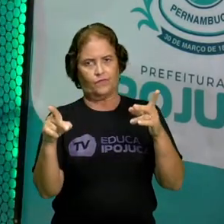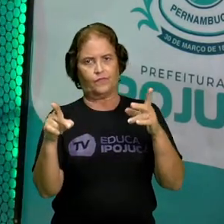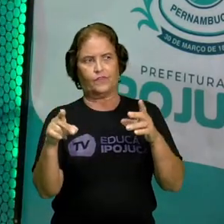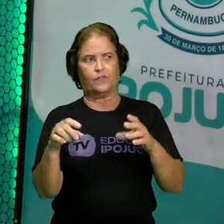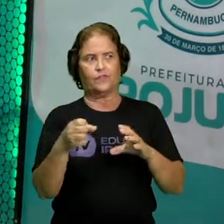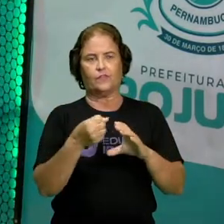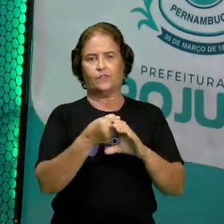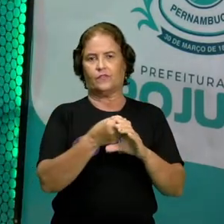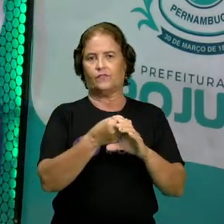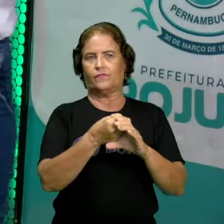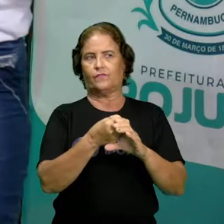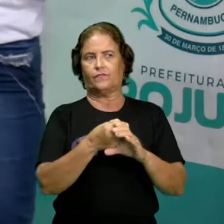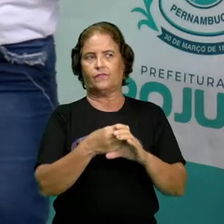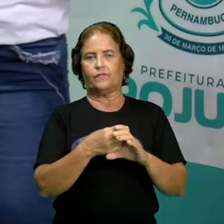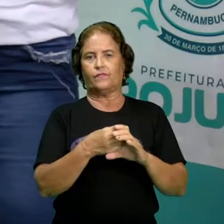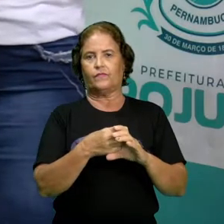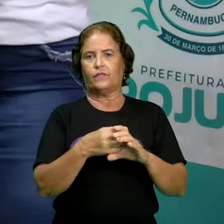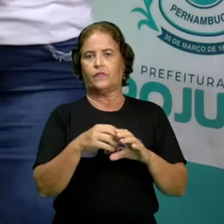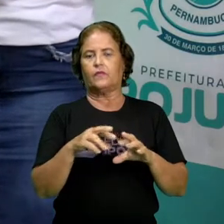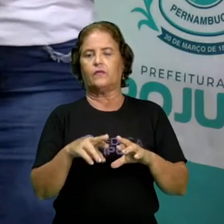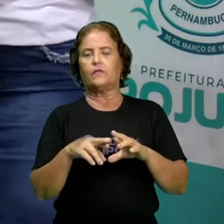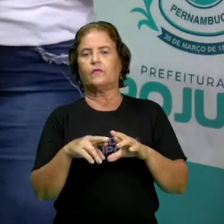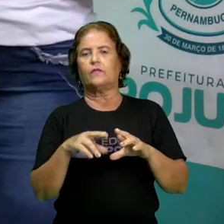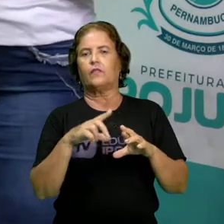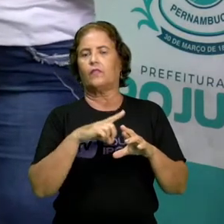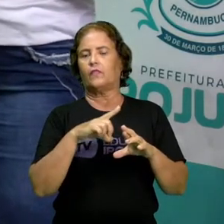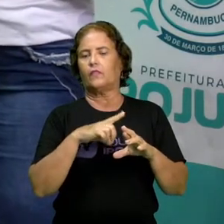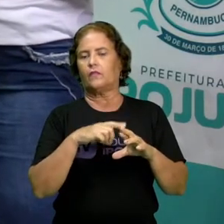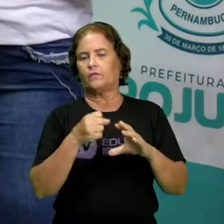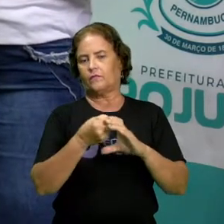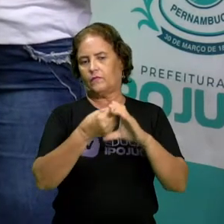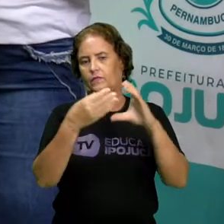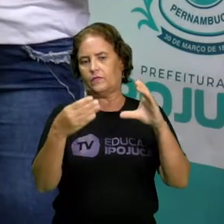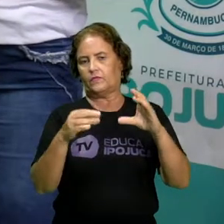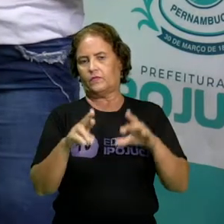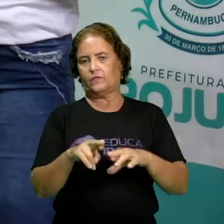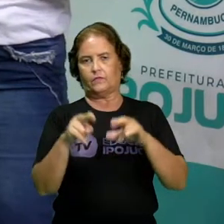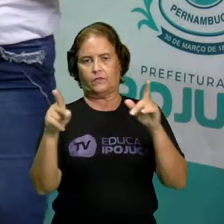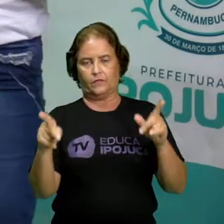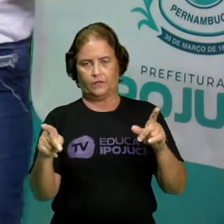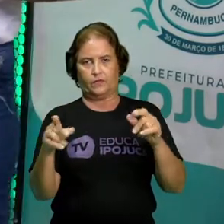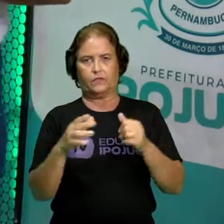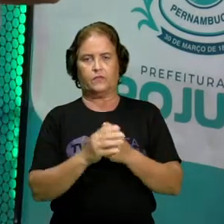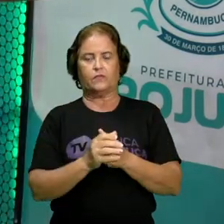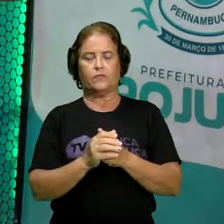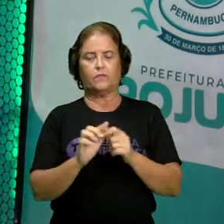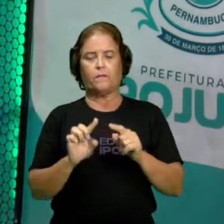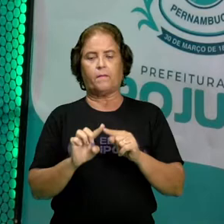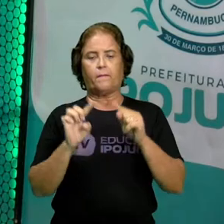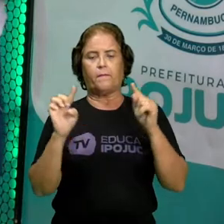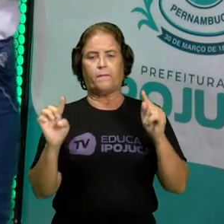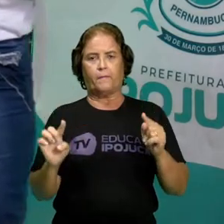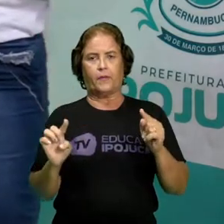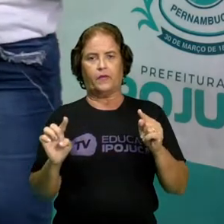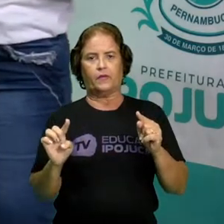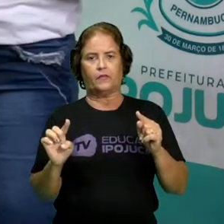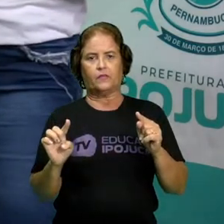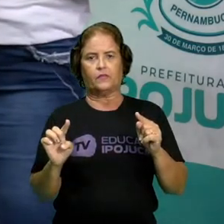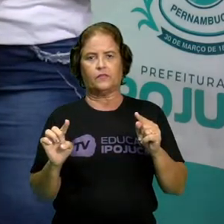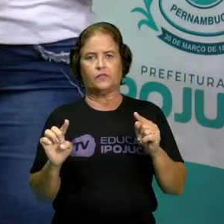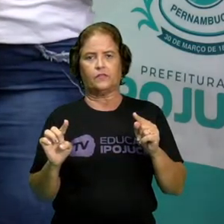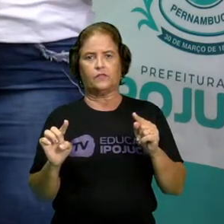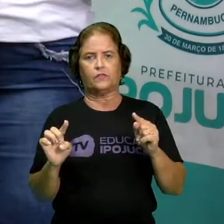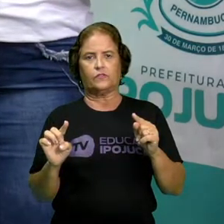traços distintos. Bom, mas, mesmo com todas